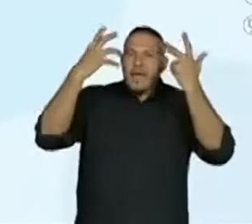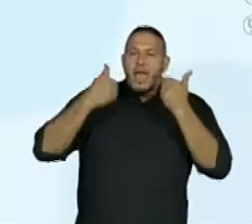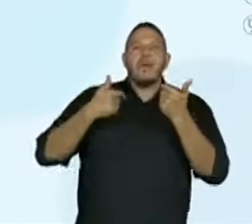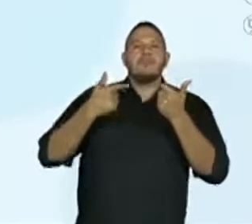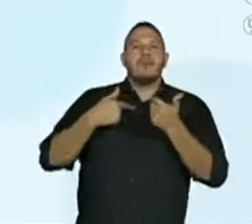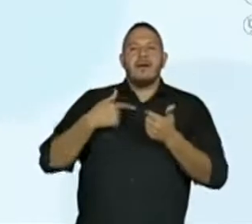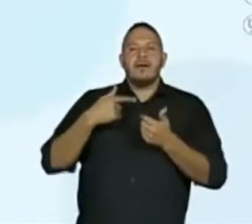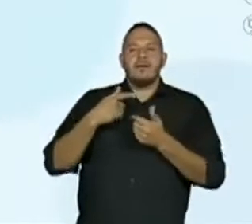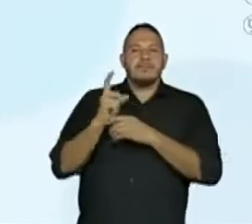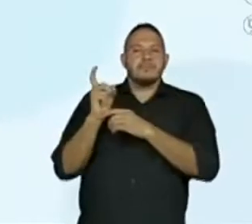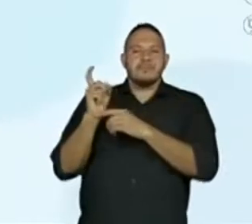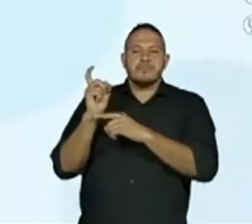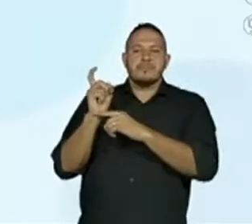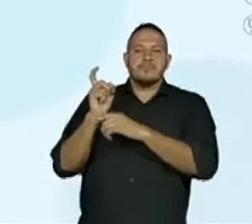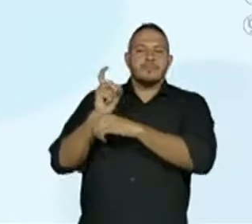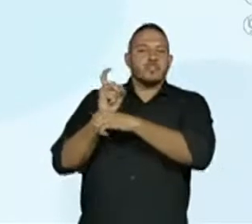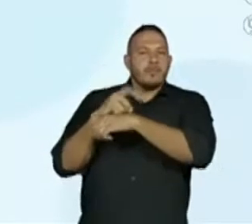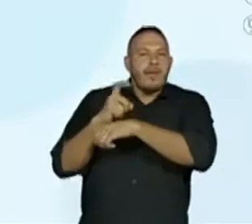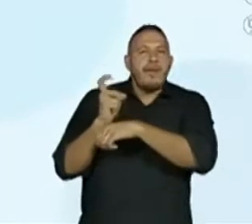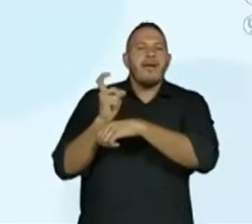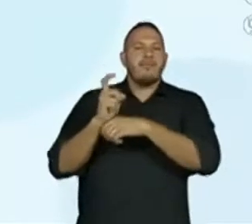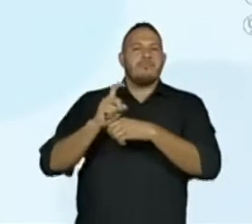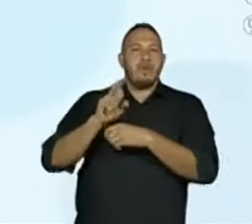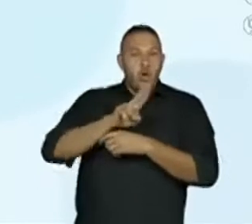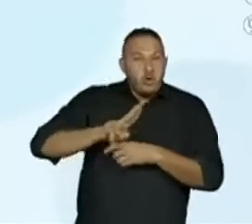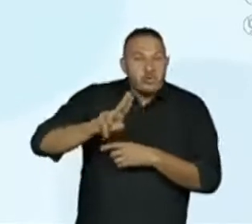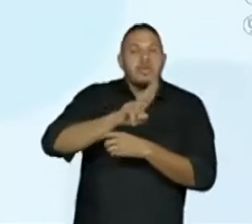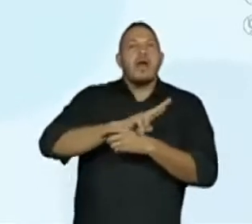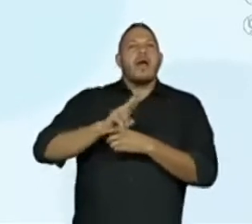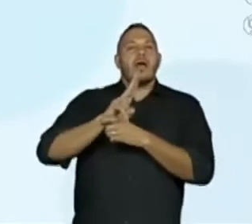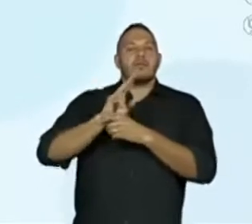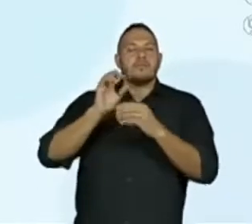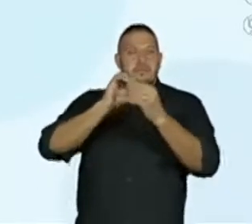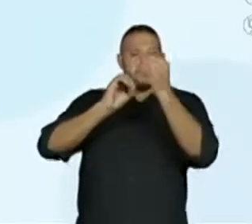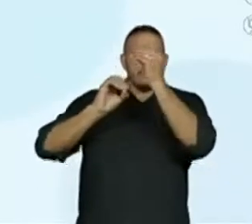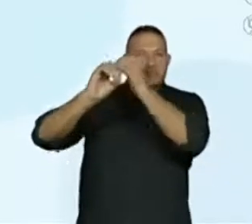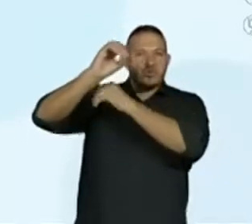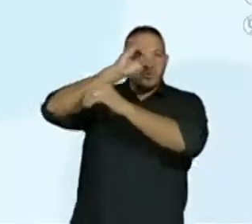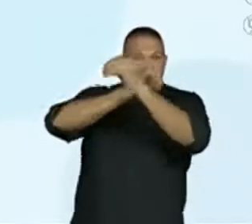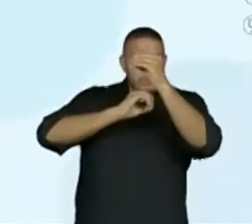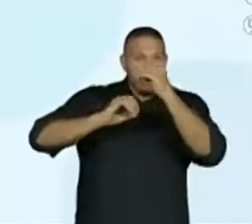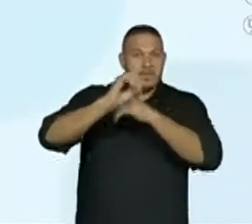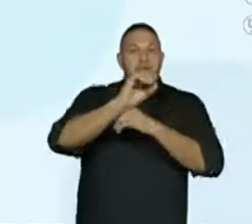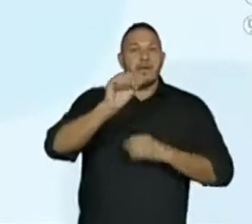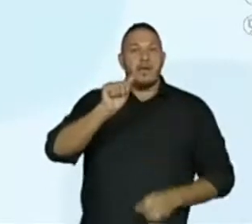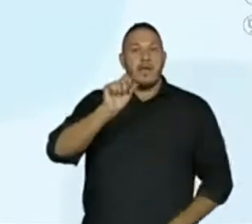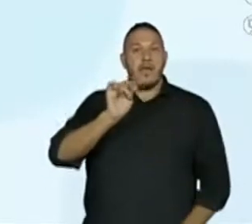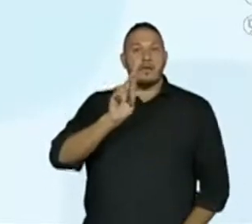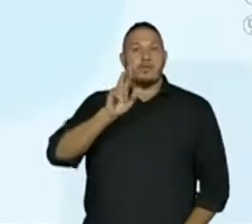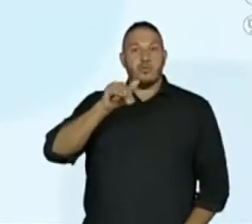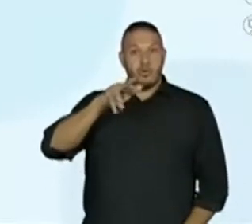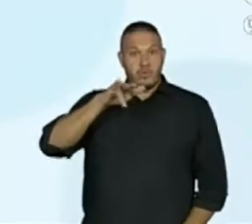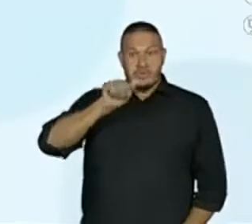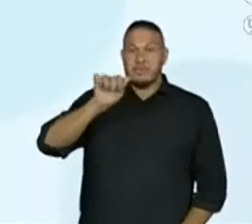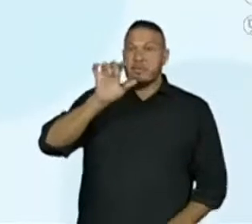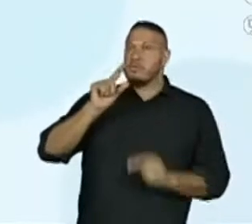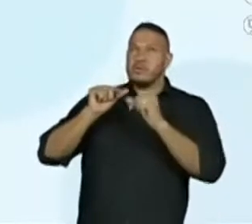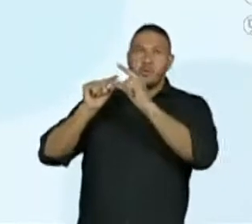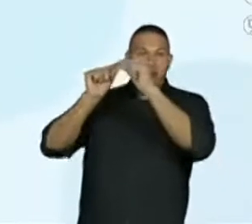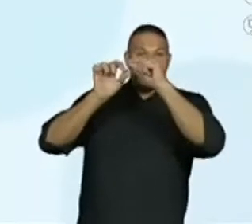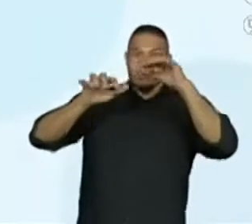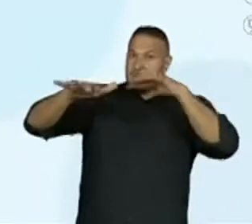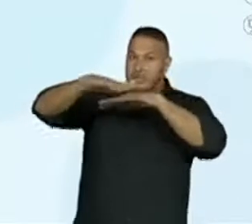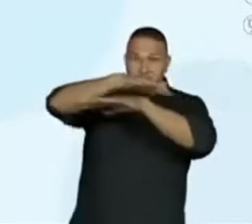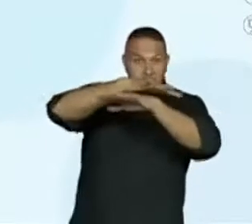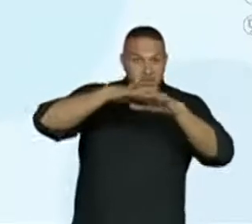outras. Usadas na astronomia e na astrologia, essas constelações ocidentais